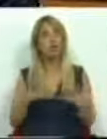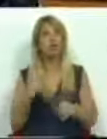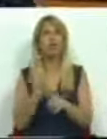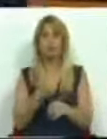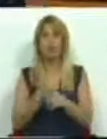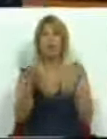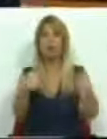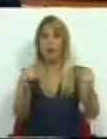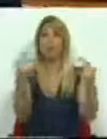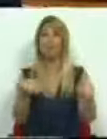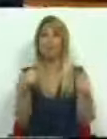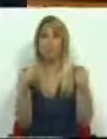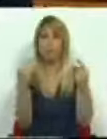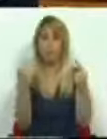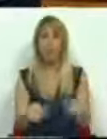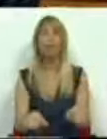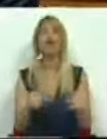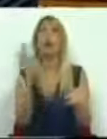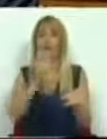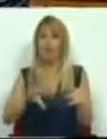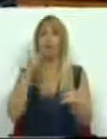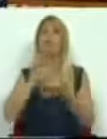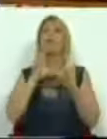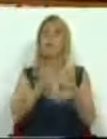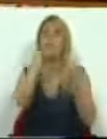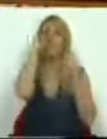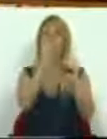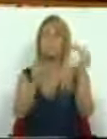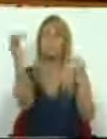vias de financiamento para o ensino superior. Muito obrigado.